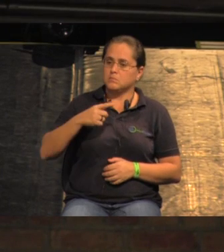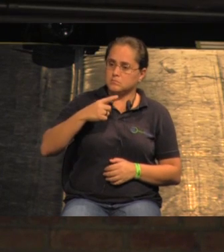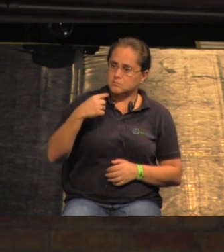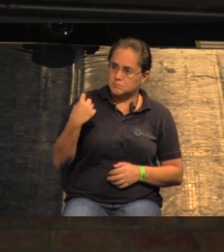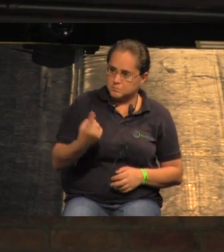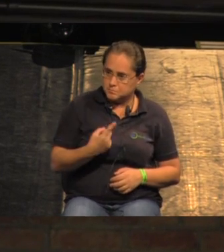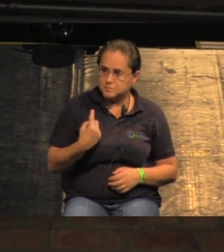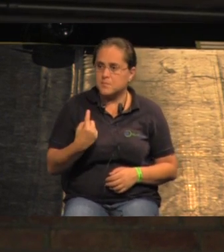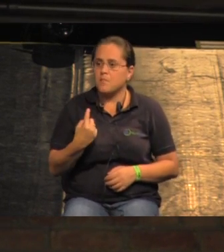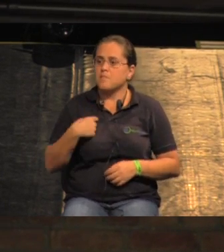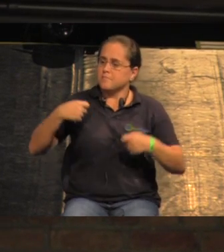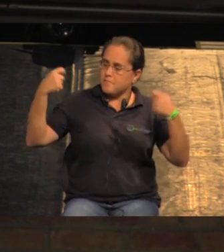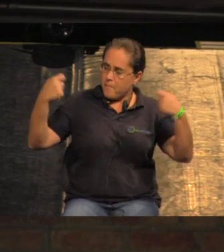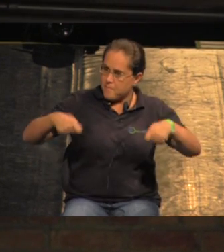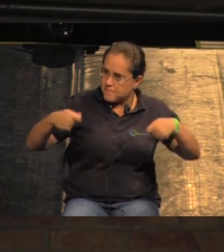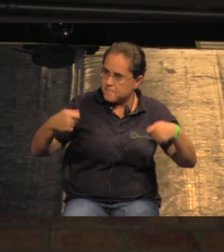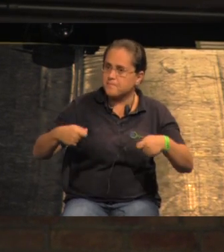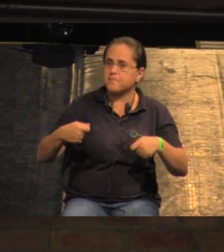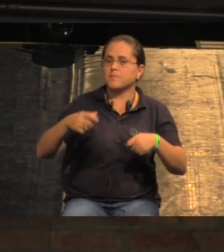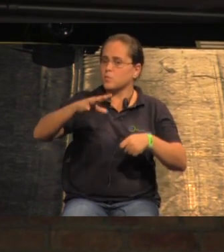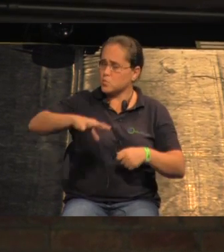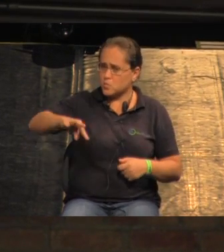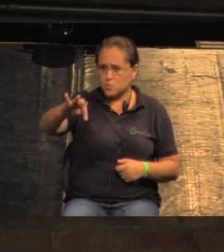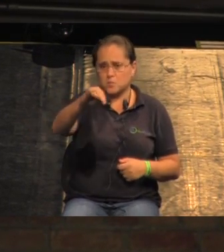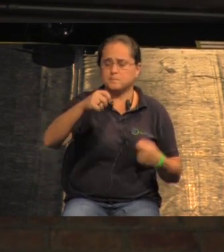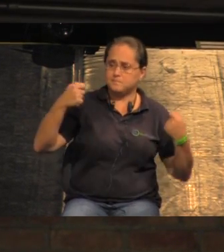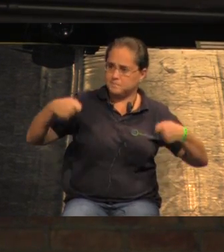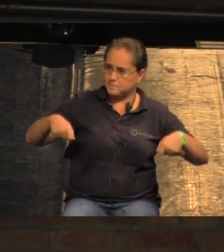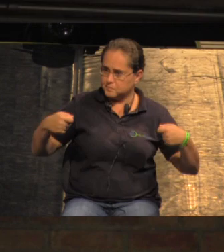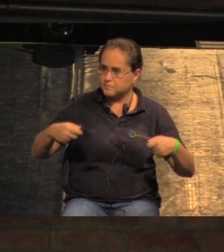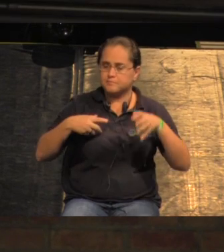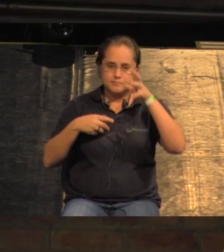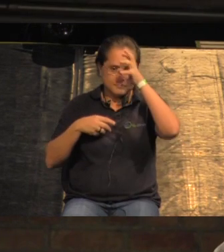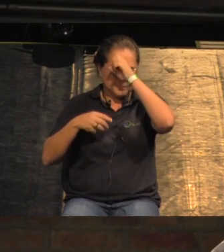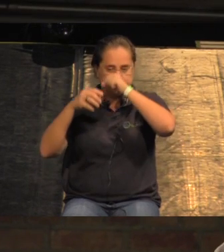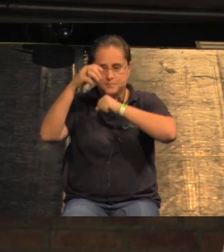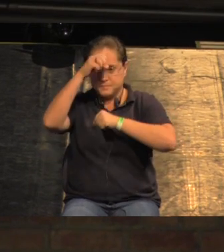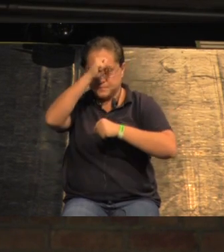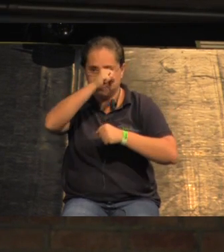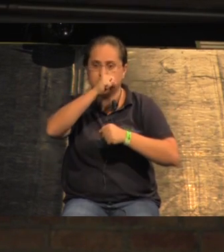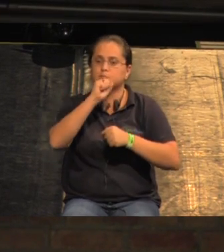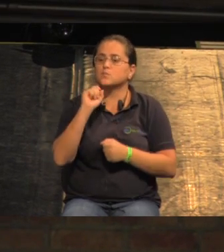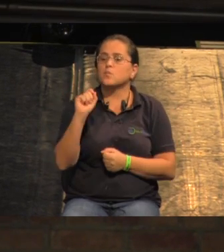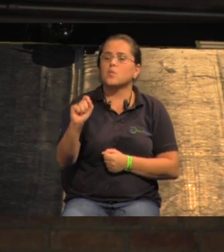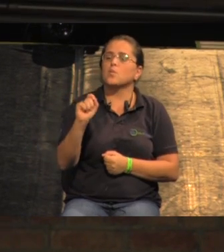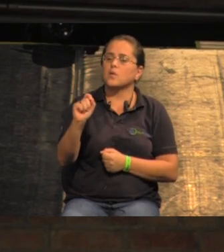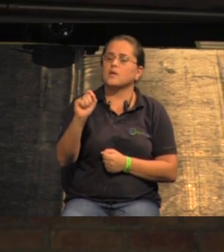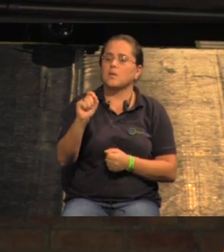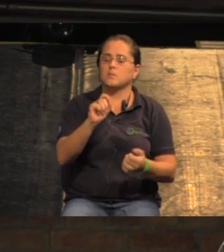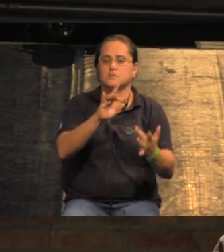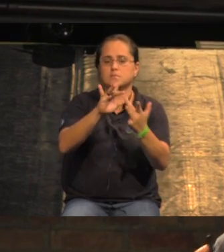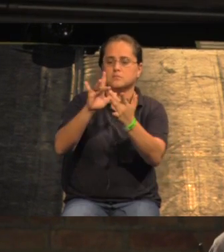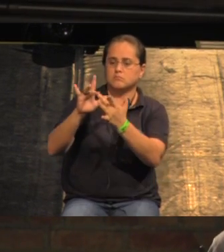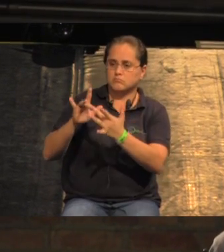precisa, ainda todos nós precisamos, aprender o que é conviver